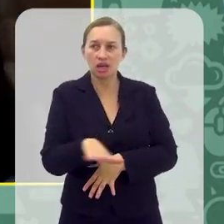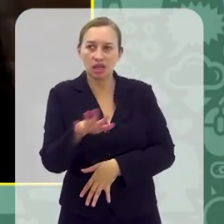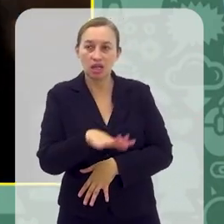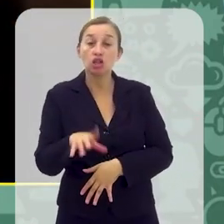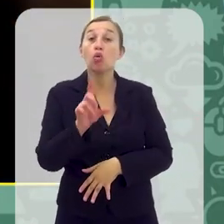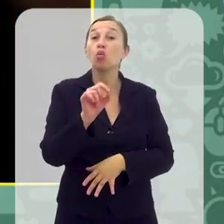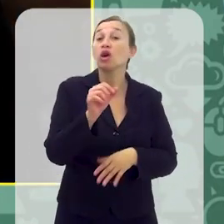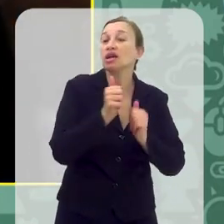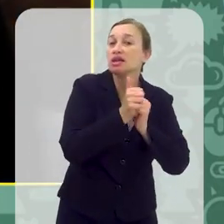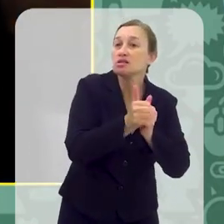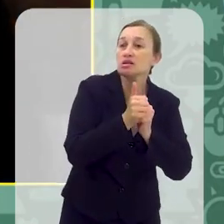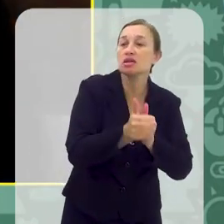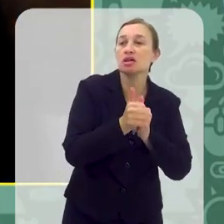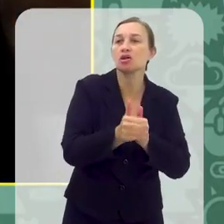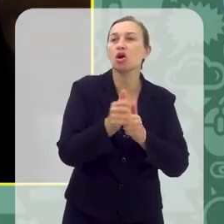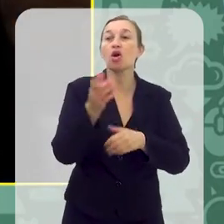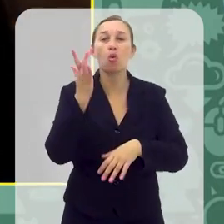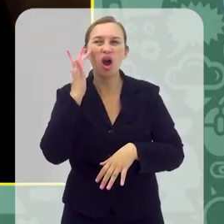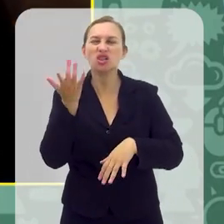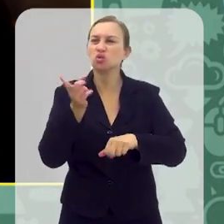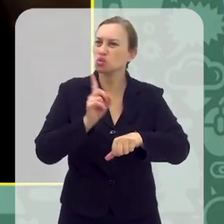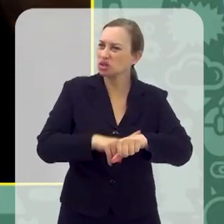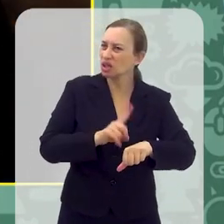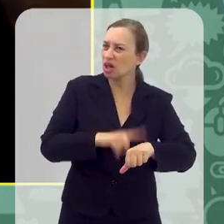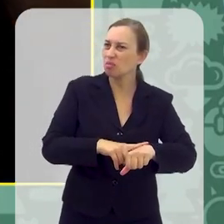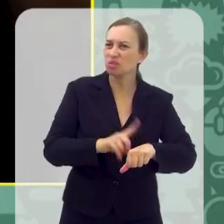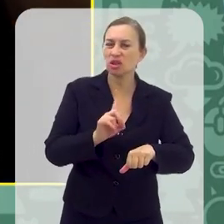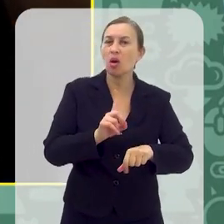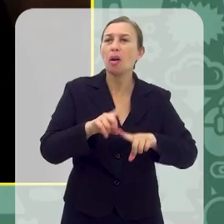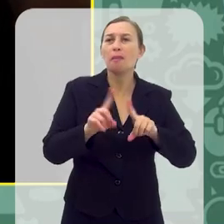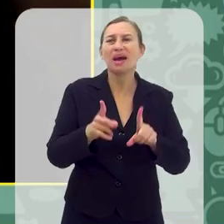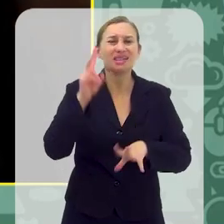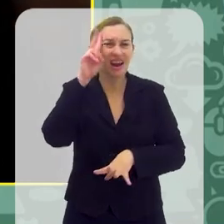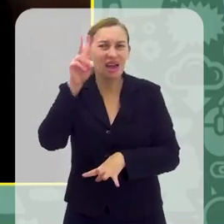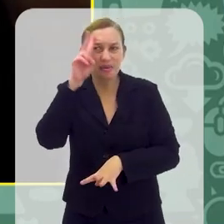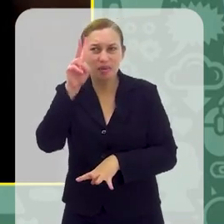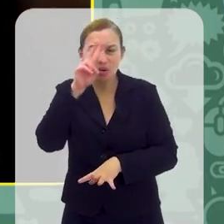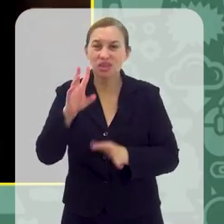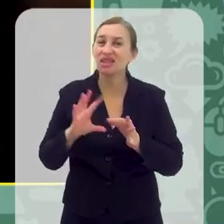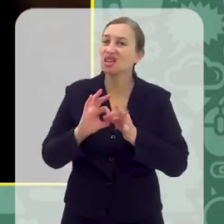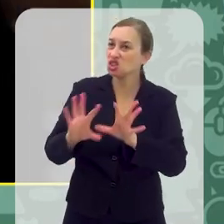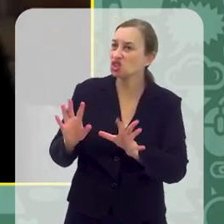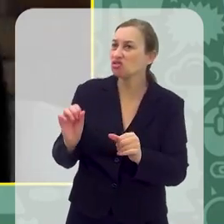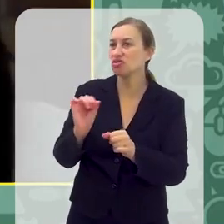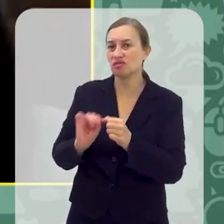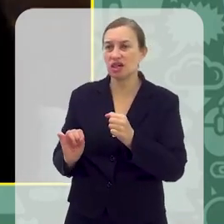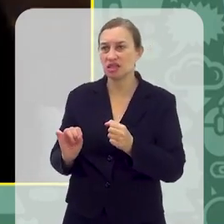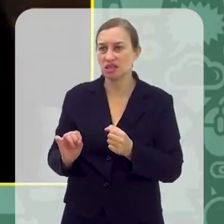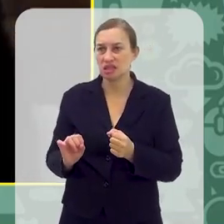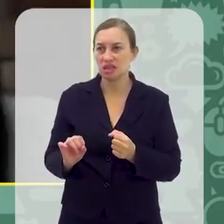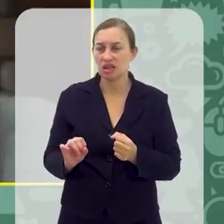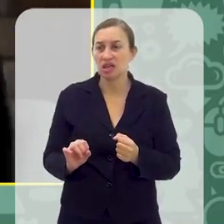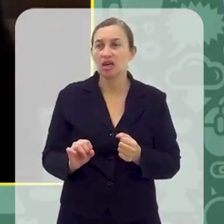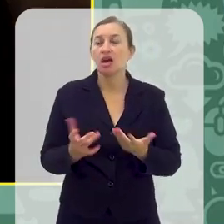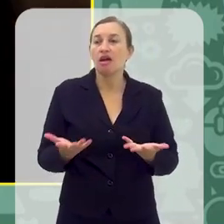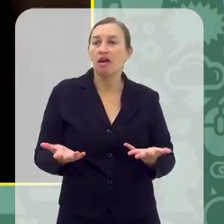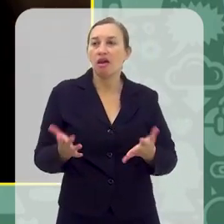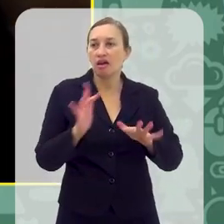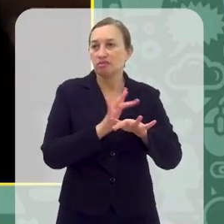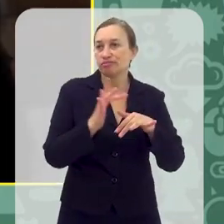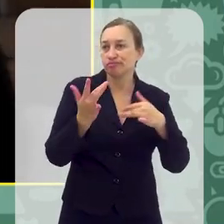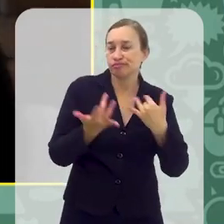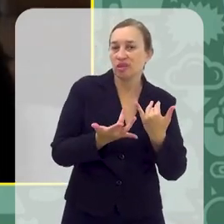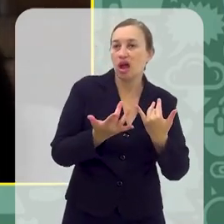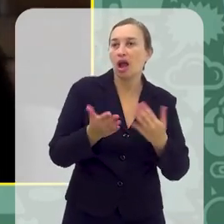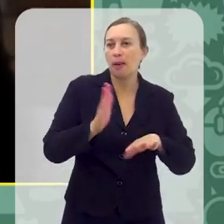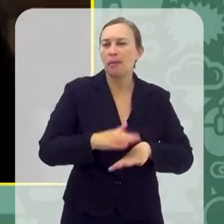ou o que está seguindo ali, né, então, acho que o tempo específico não, mas também lembrar do que está deixando de fazer por estar na rede social,